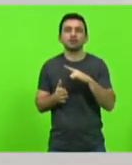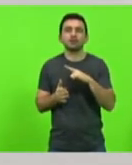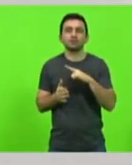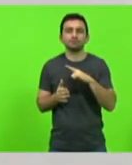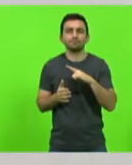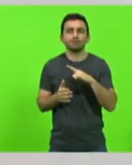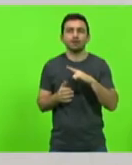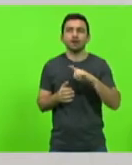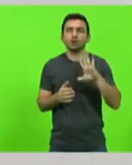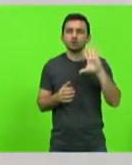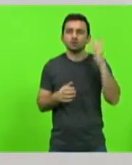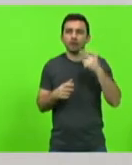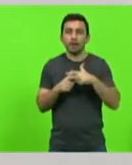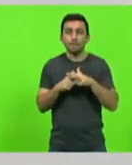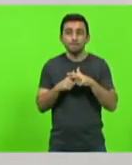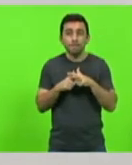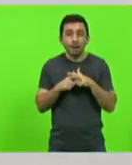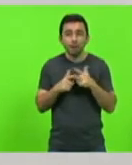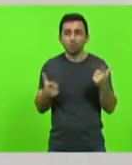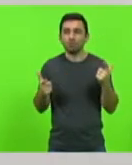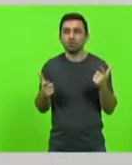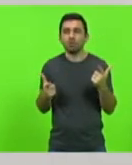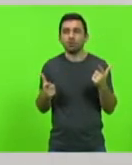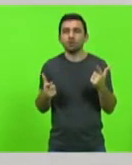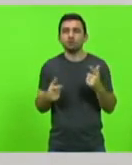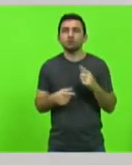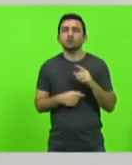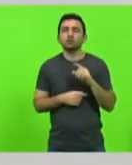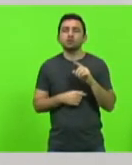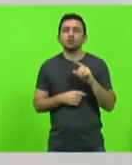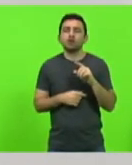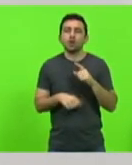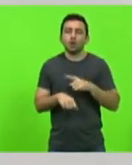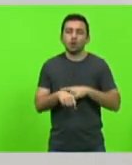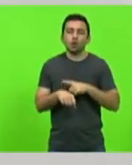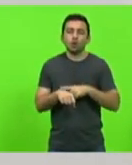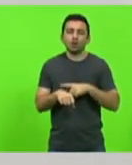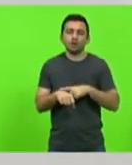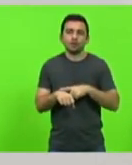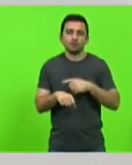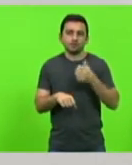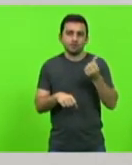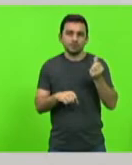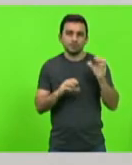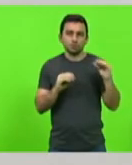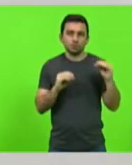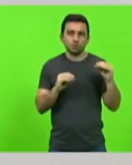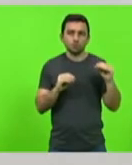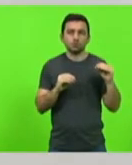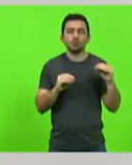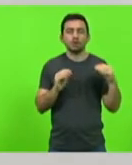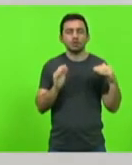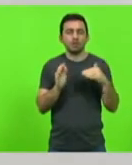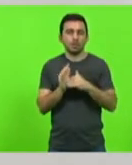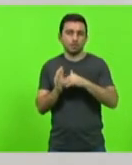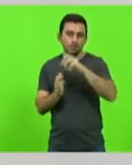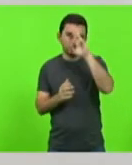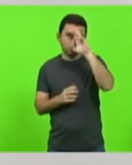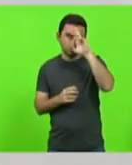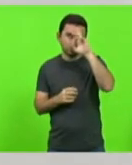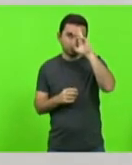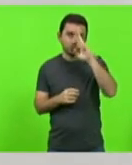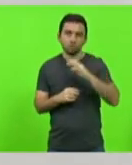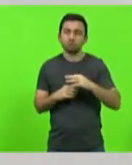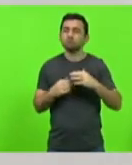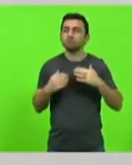na sua grande maioria das 18 às 24 horas. Momento em que estamos